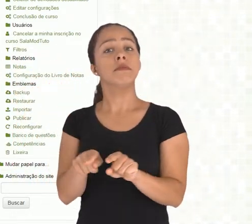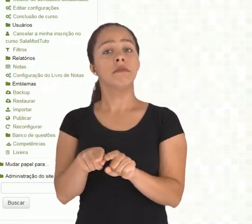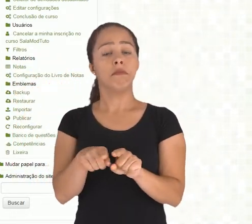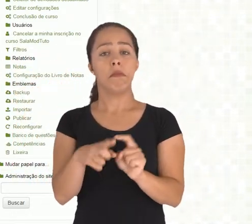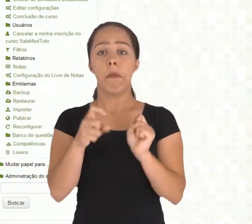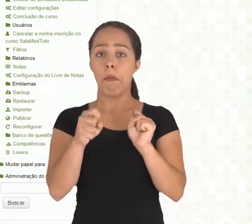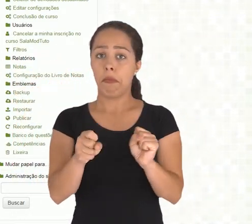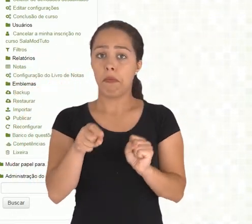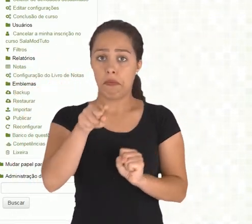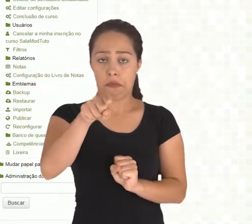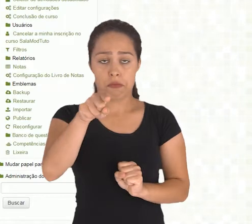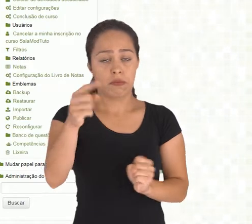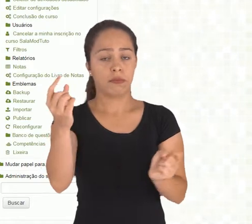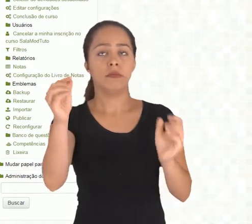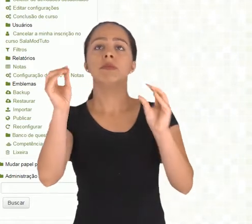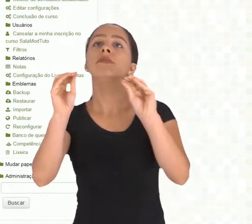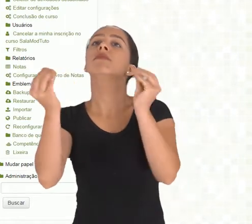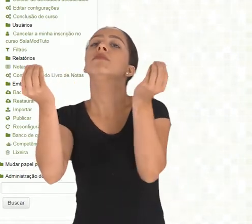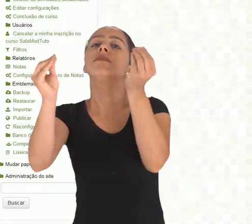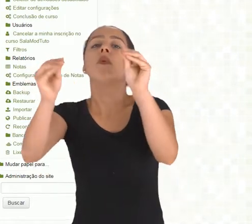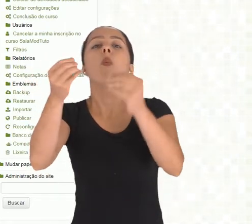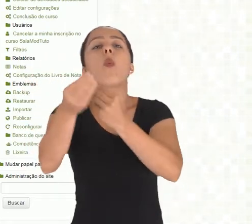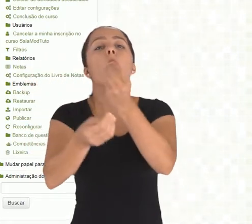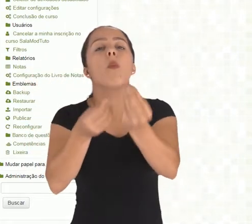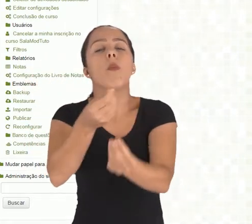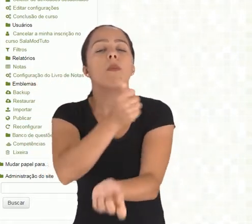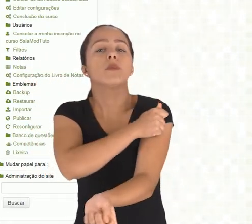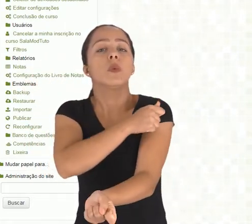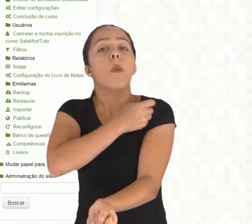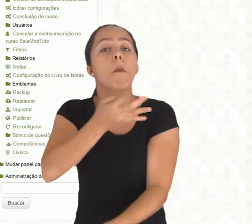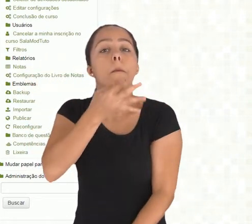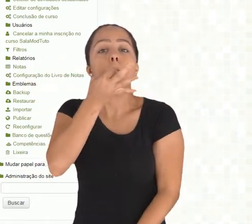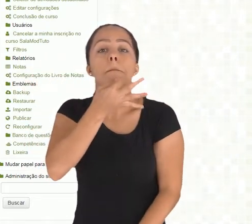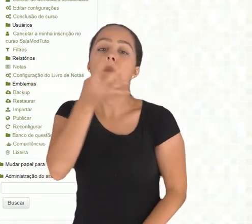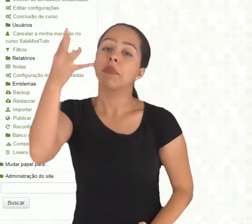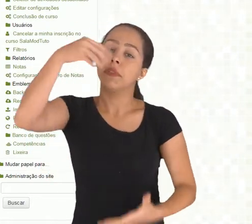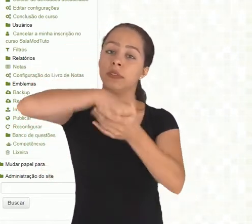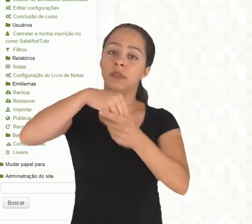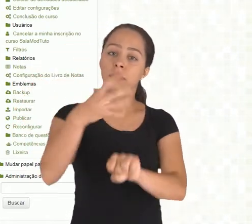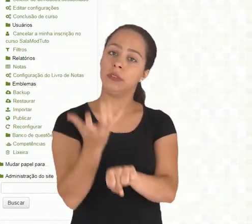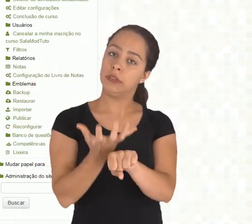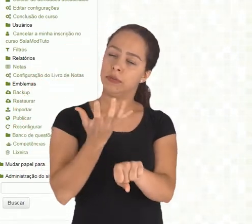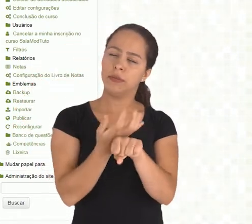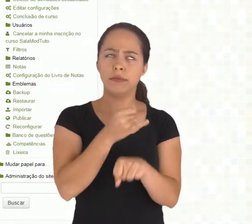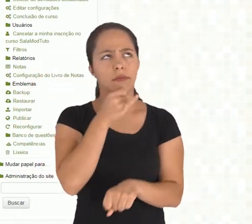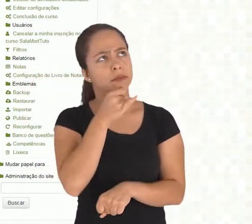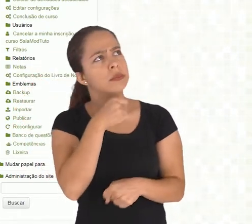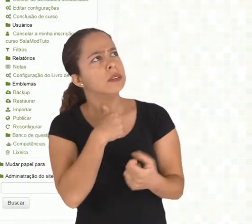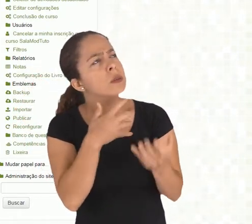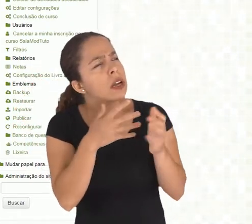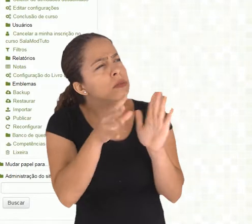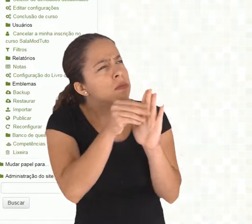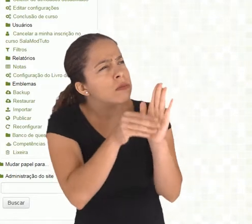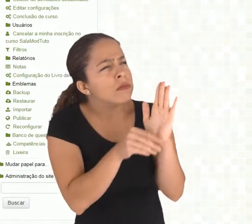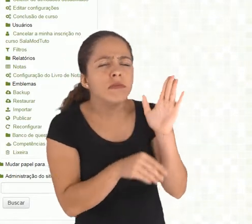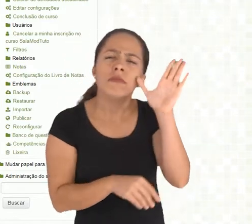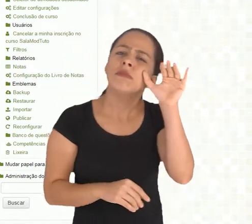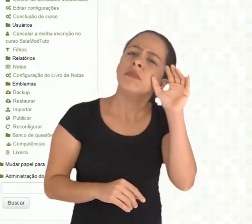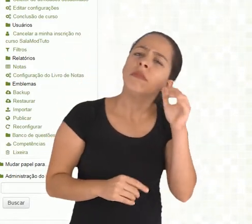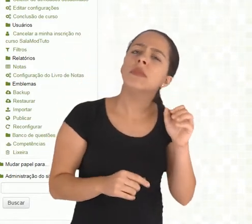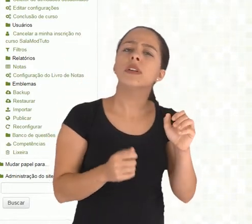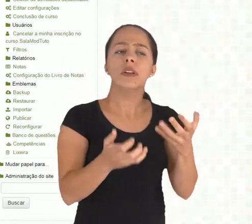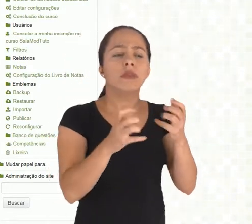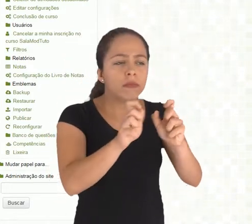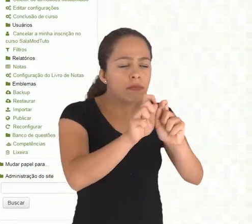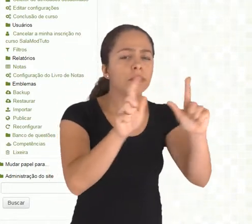alunos, dos alunos a respeito de algo na disciplina, sobre algo que eles querem ver, um conteúdo que eles querem